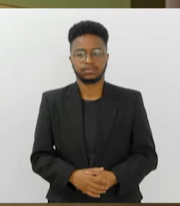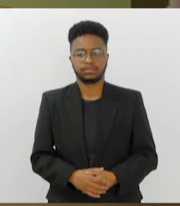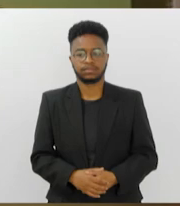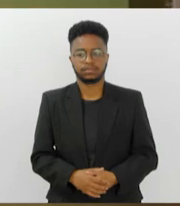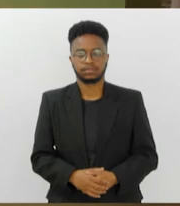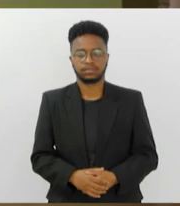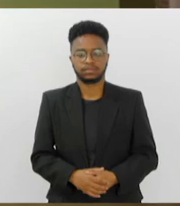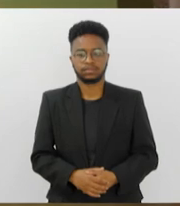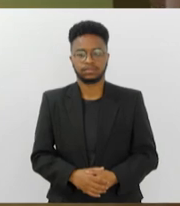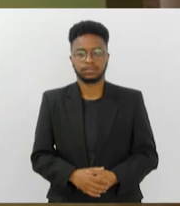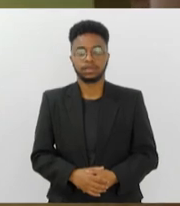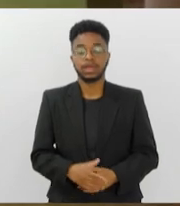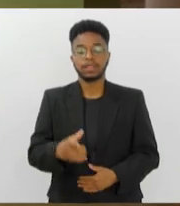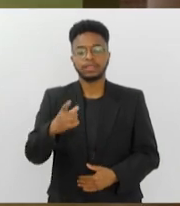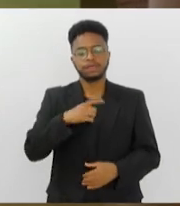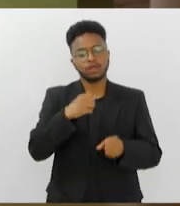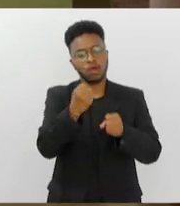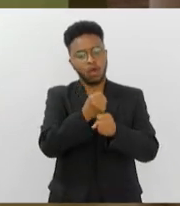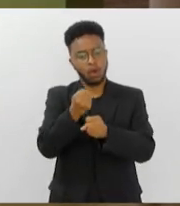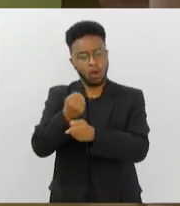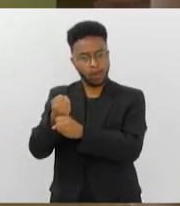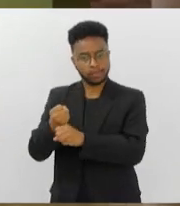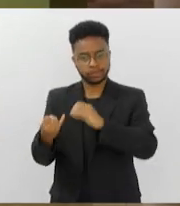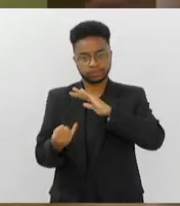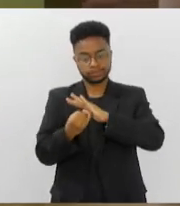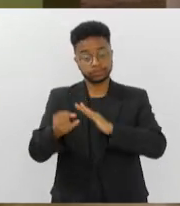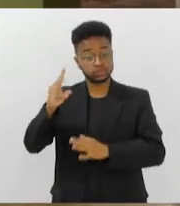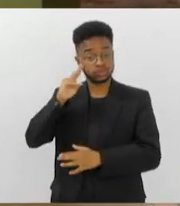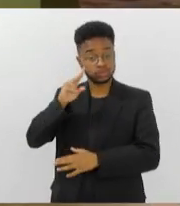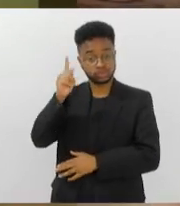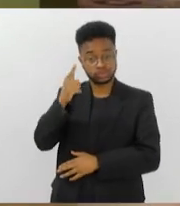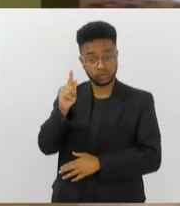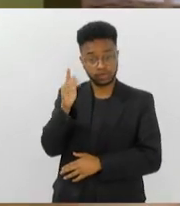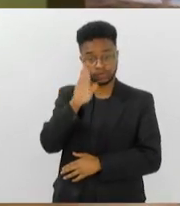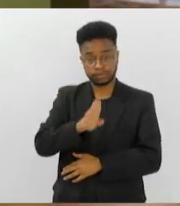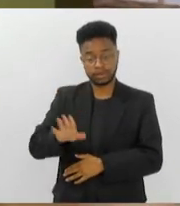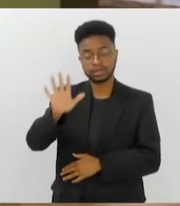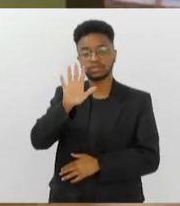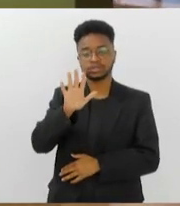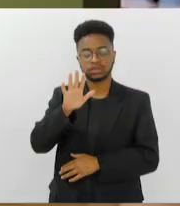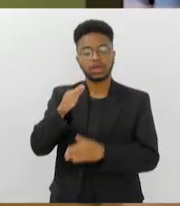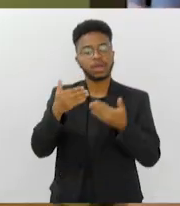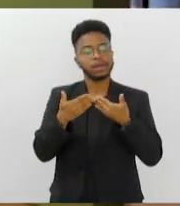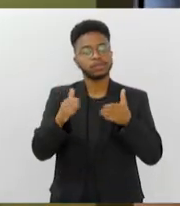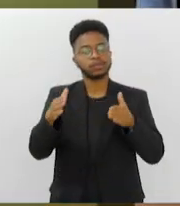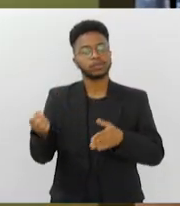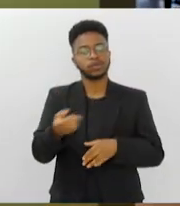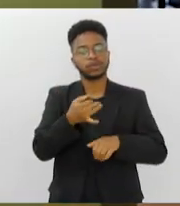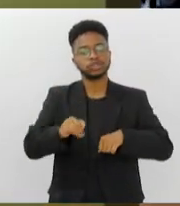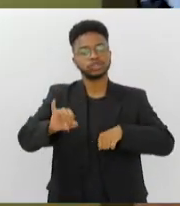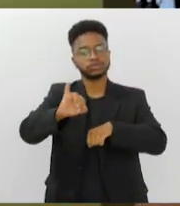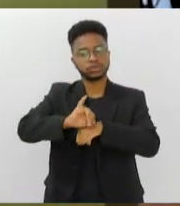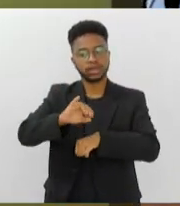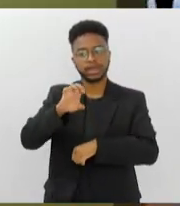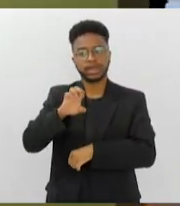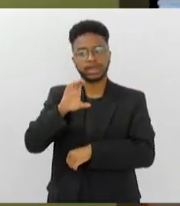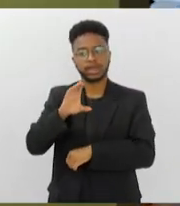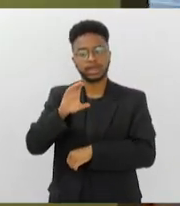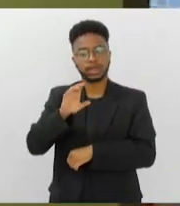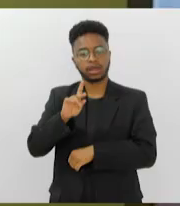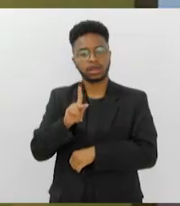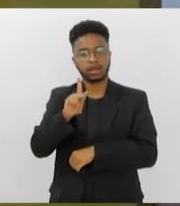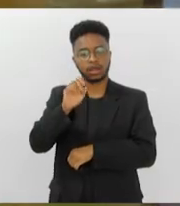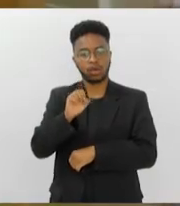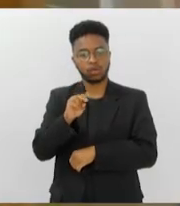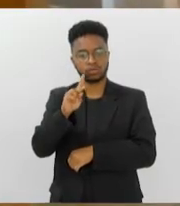Depois de uma grande reforma, o Instituto Histórico e Geográfico Brasileiro reabriu com a exposição Ecaute, Trânsitos do Olhar,